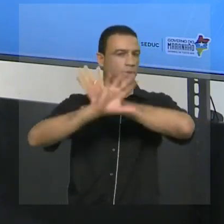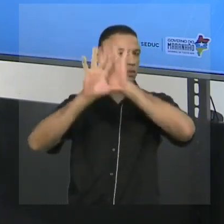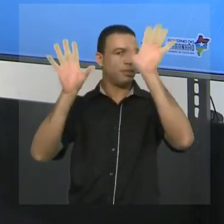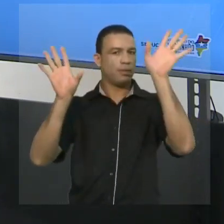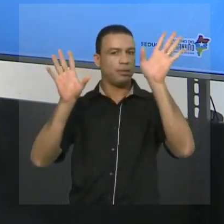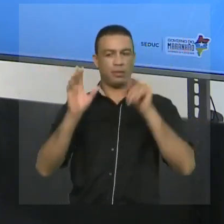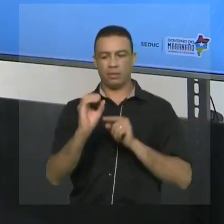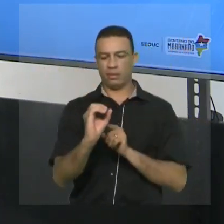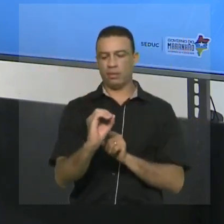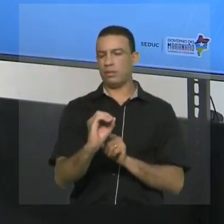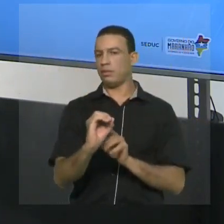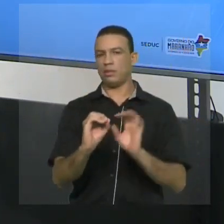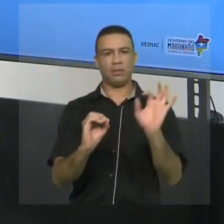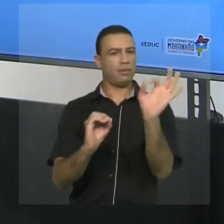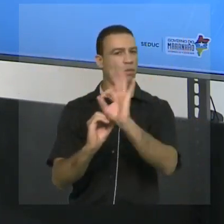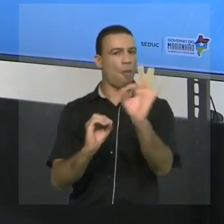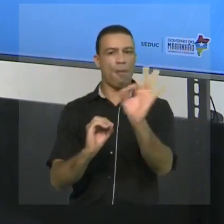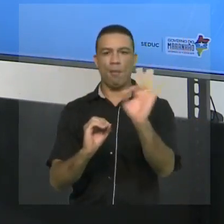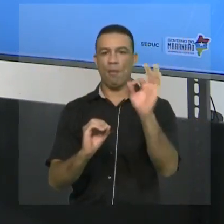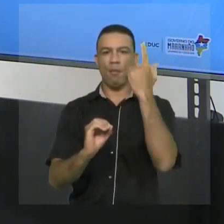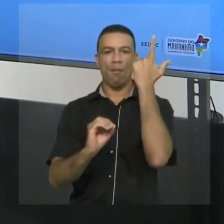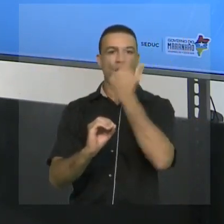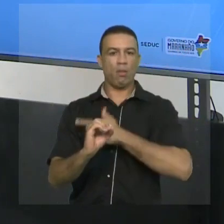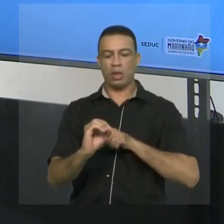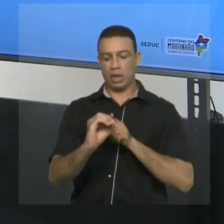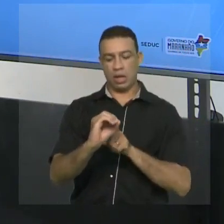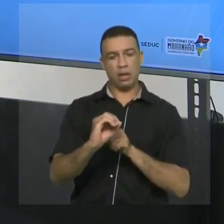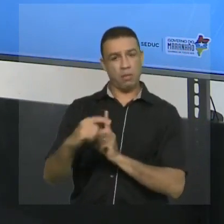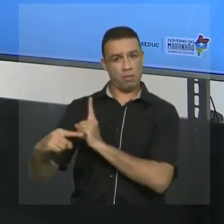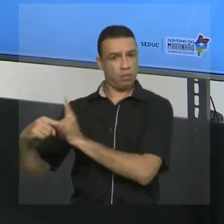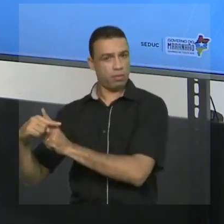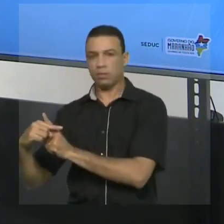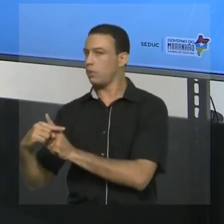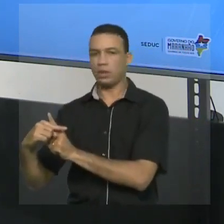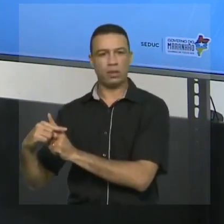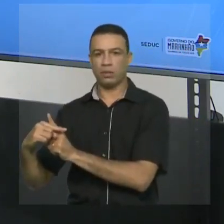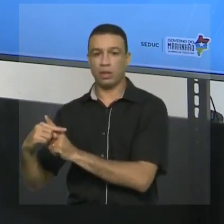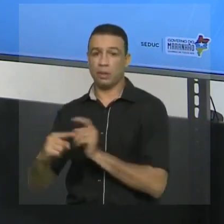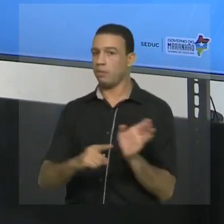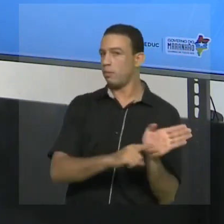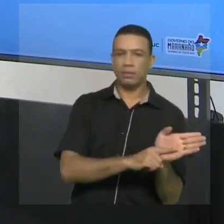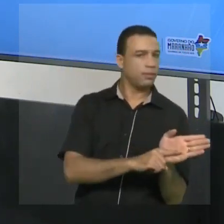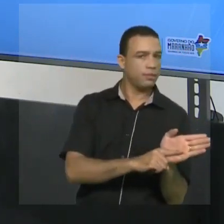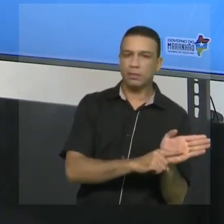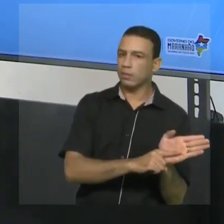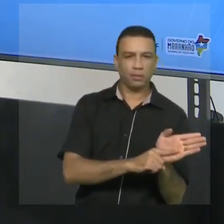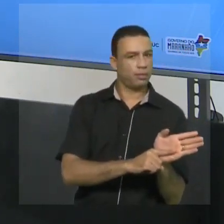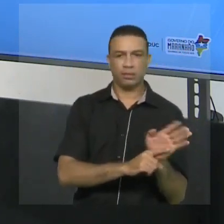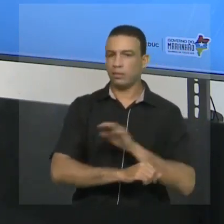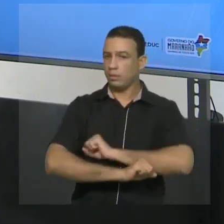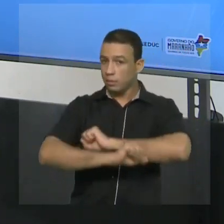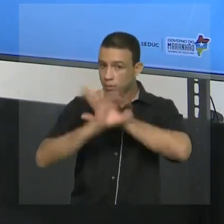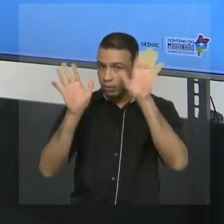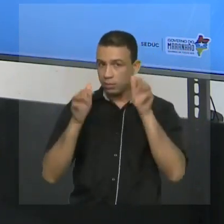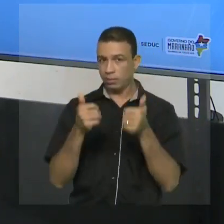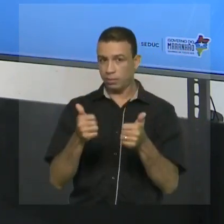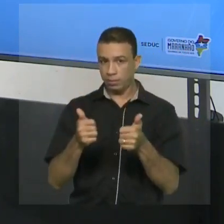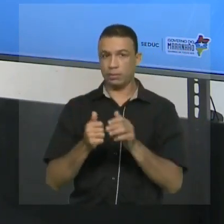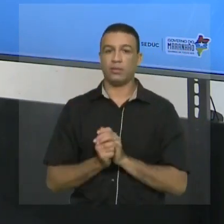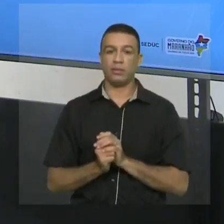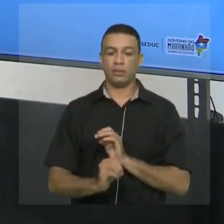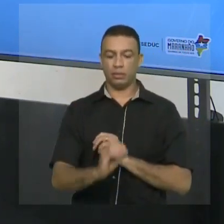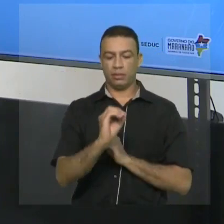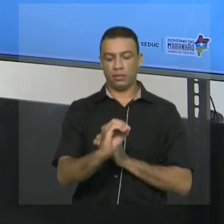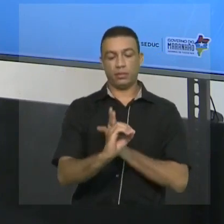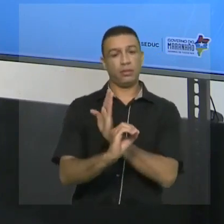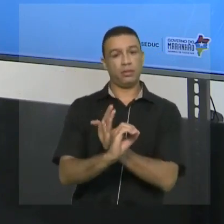caso, o zero não vai ser considerado nem como positivo e nem como negativo. Fica claro isso. E aí, eu tenho o conjunto dos